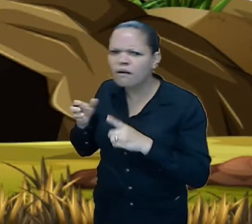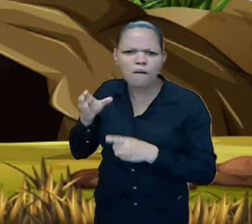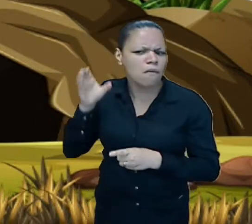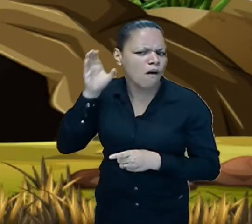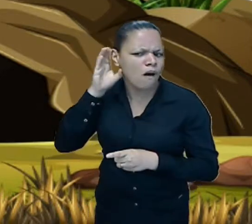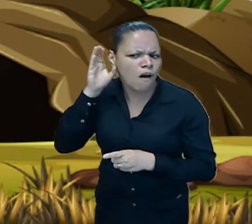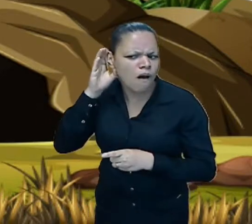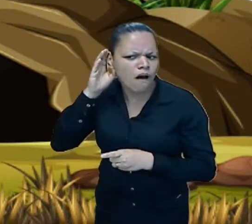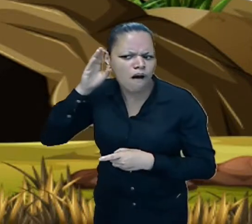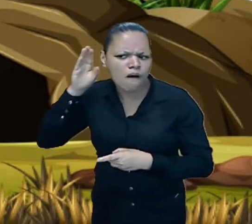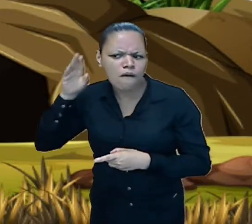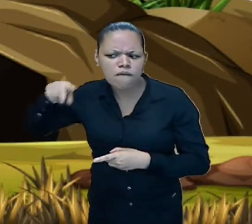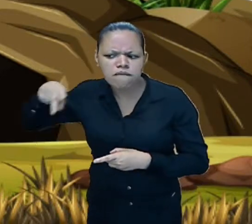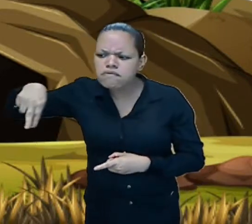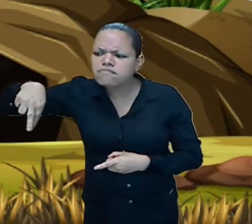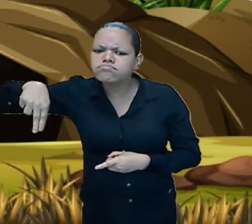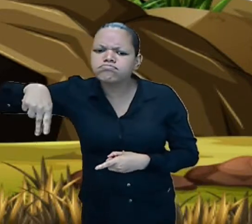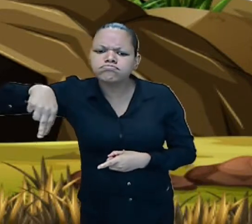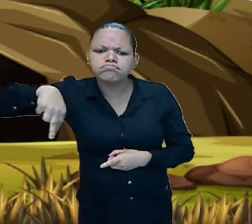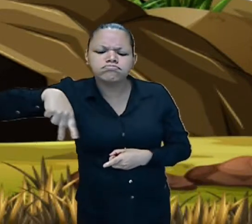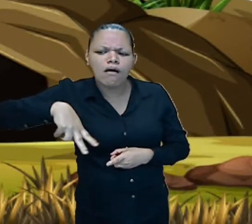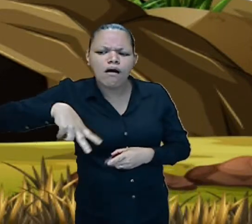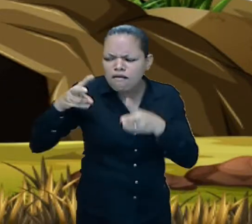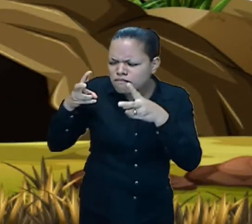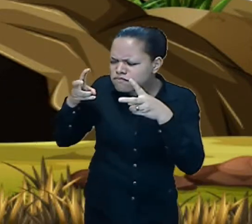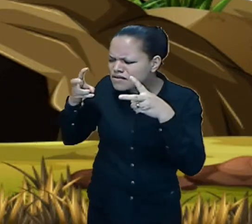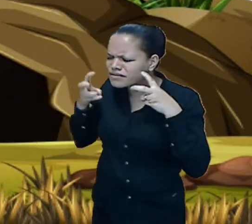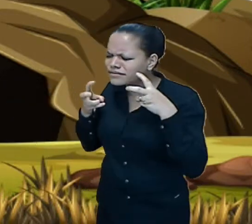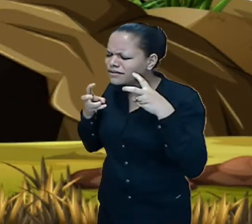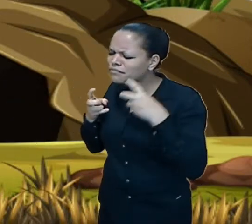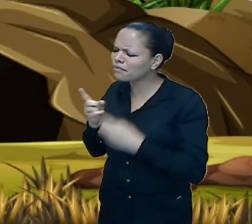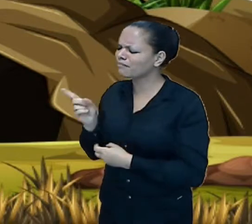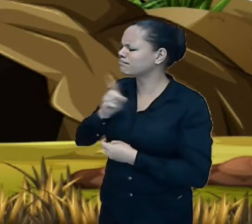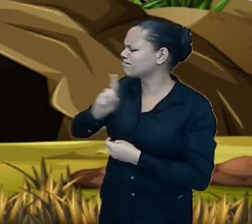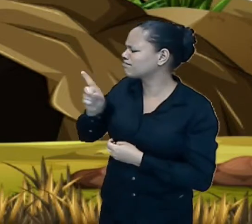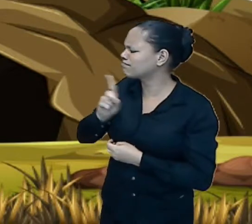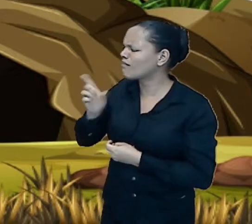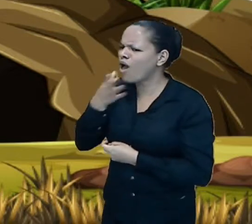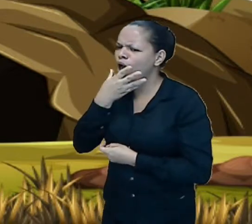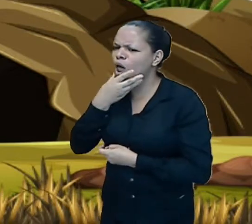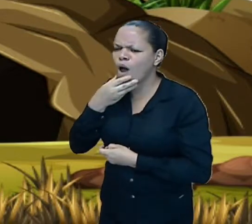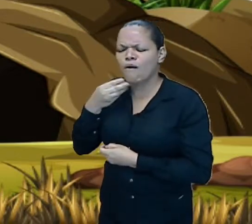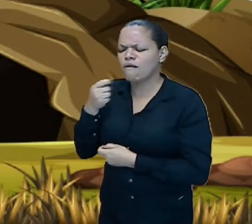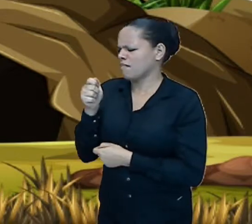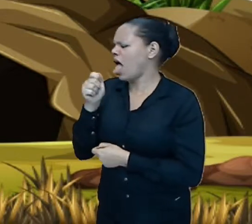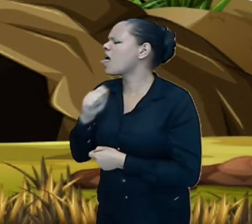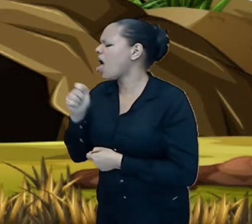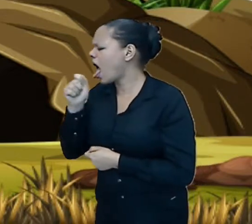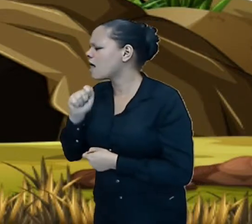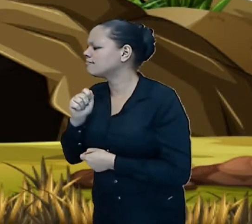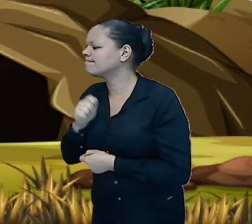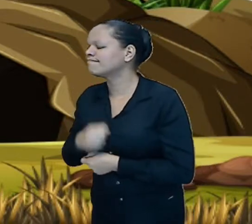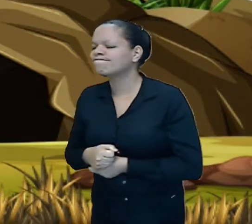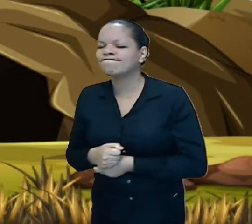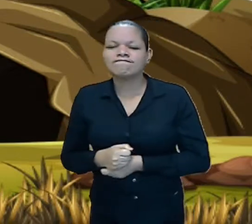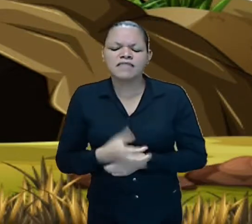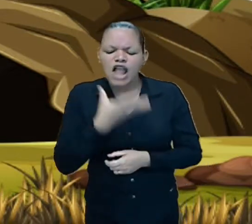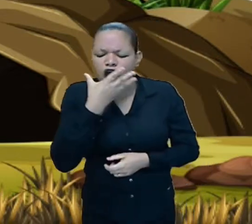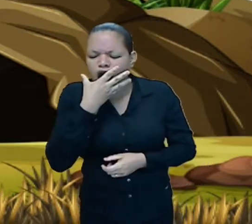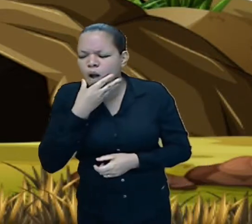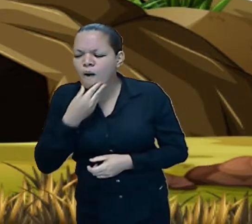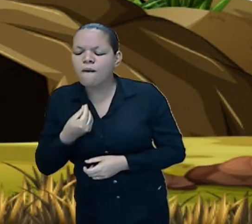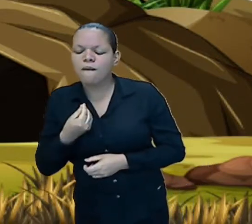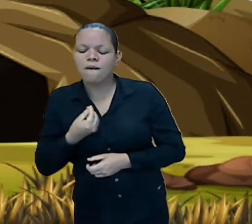ele percebeu que ali não era o sorveteiro. Era o carteiro,